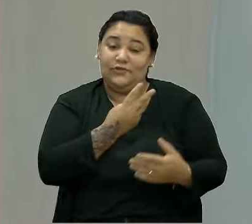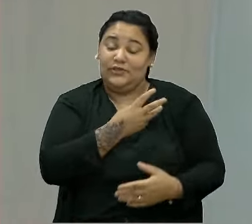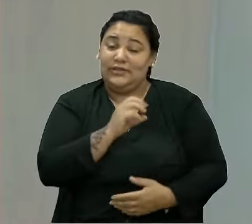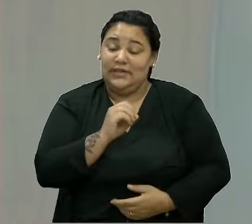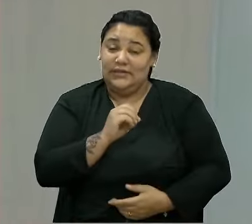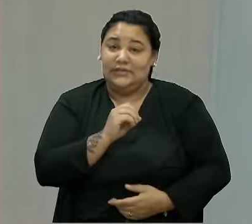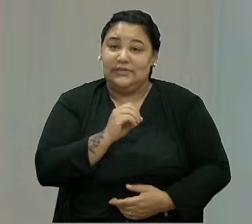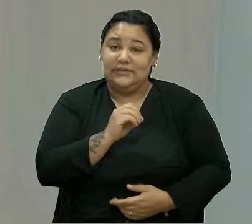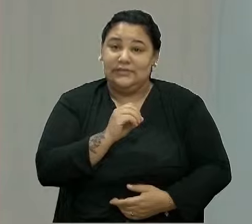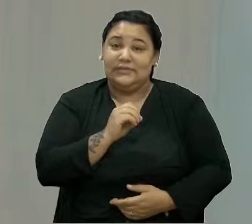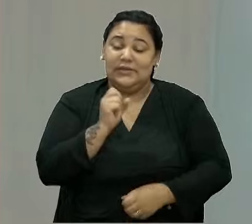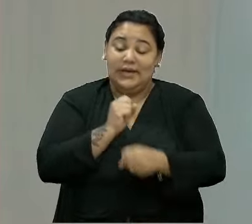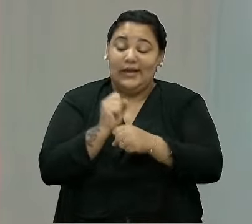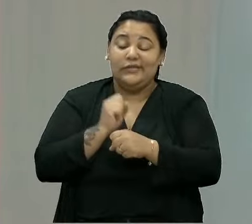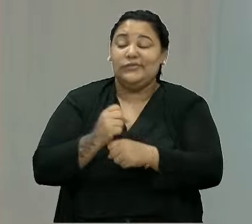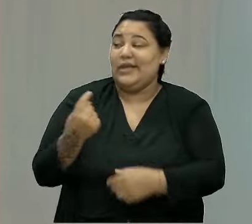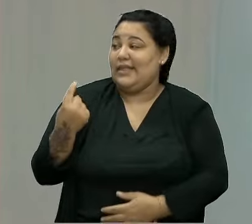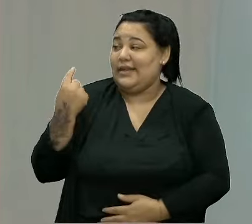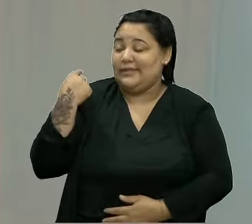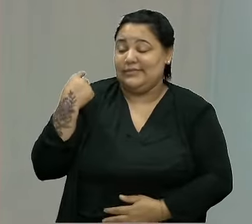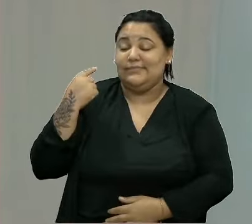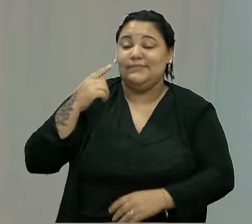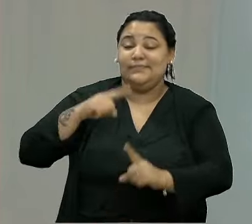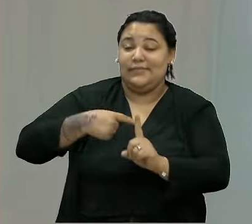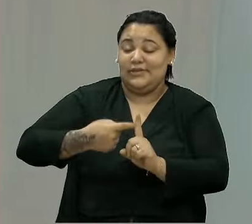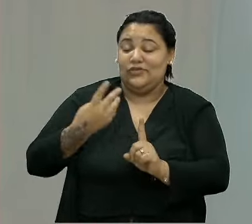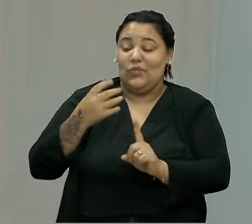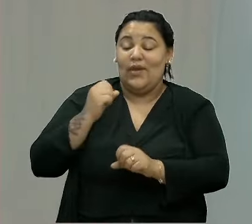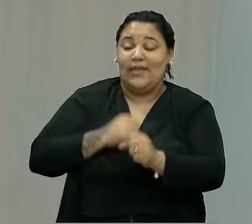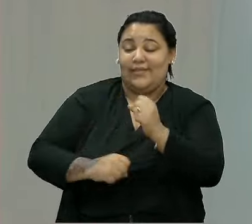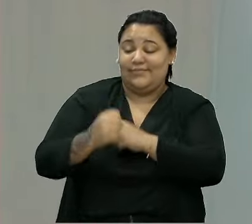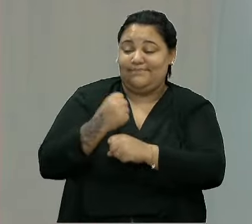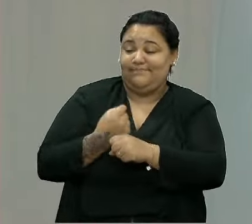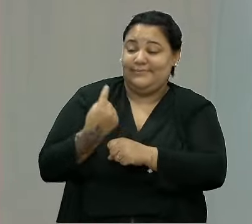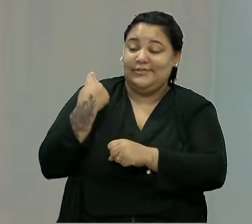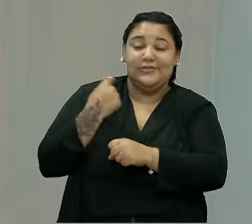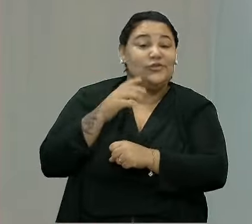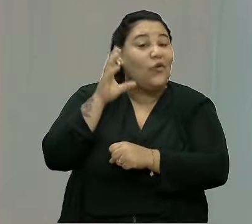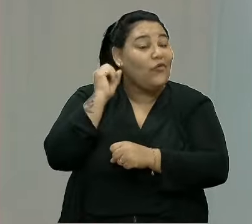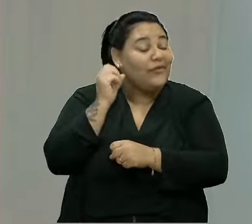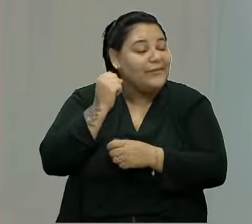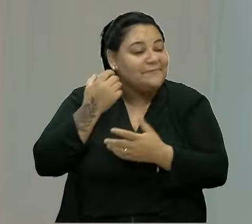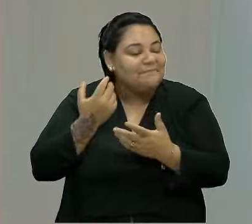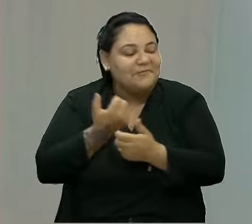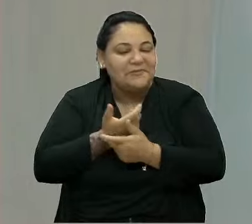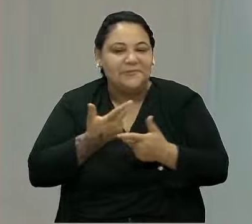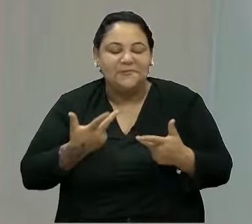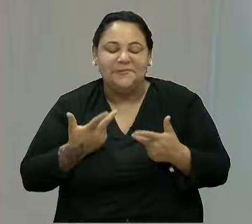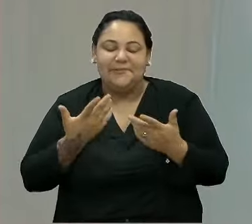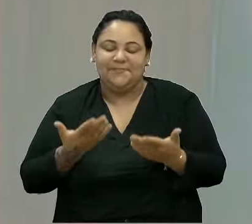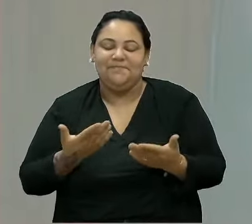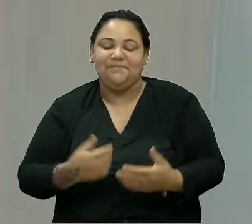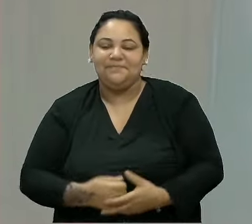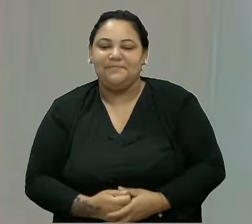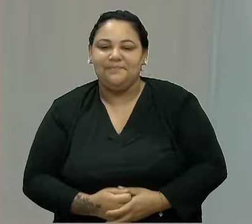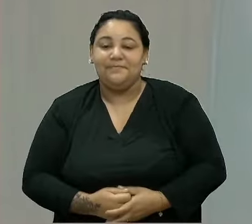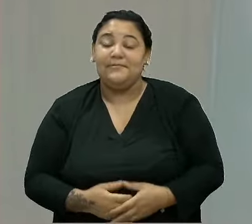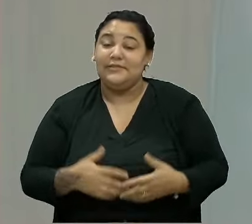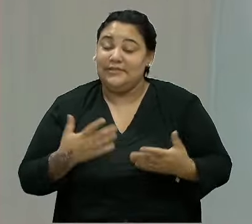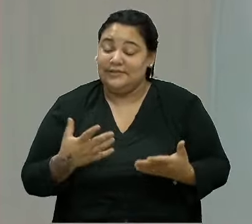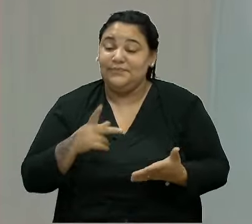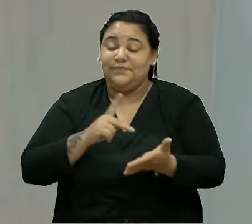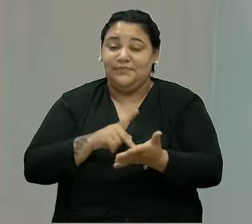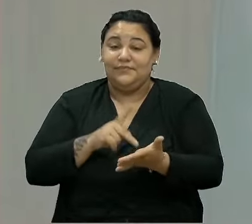na República. Mais de 40 anos se ouvia isso nas câmaras, enfim. Então realmente